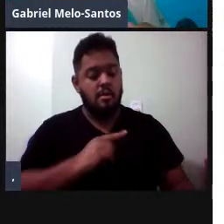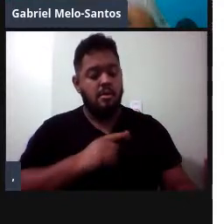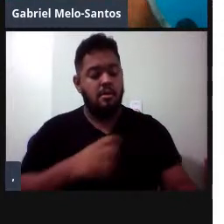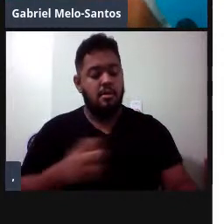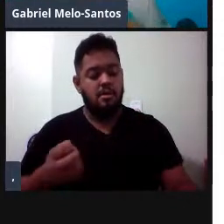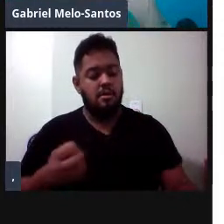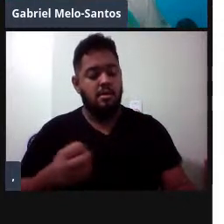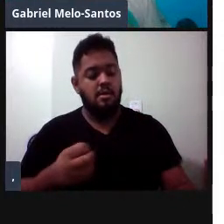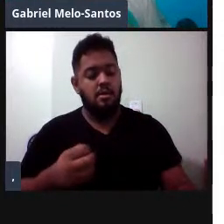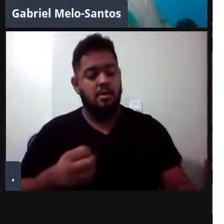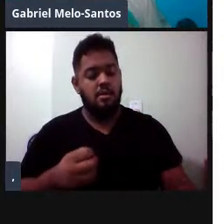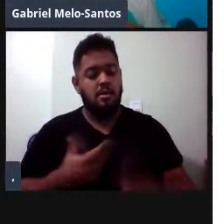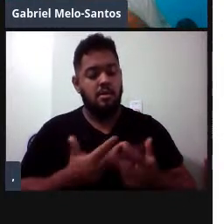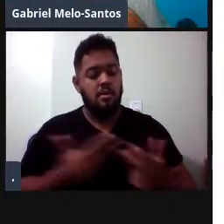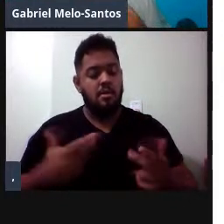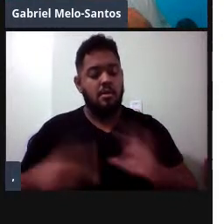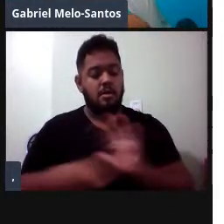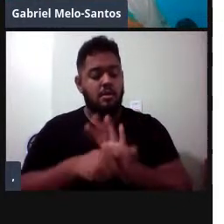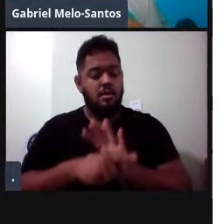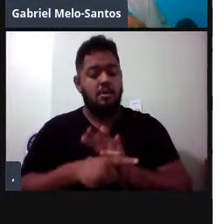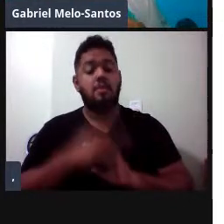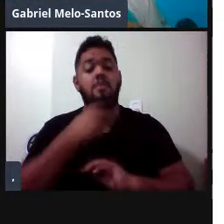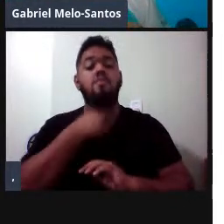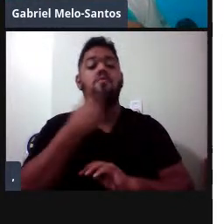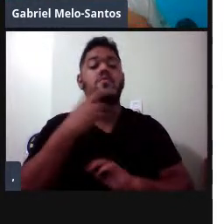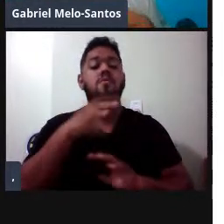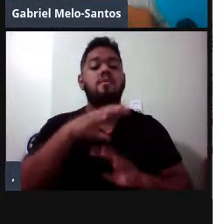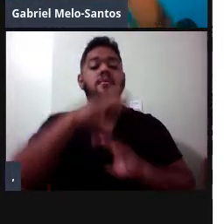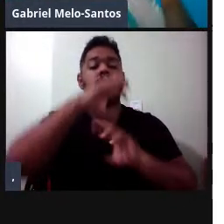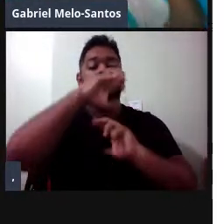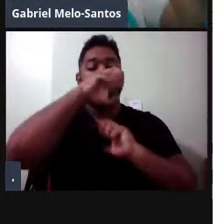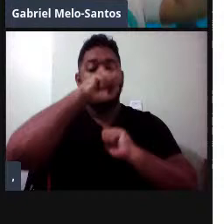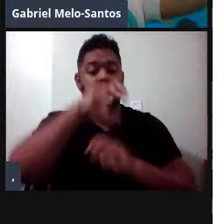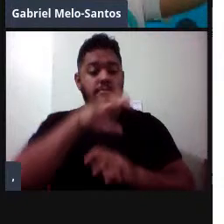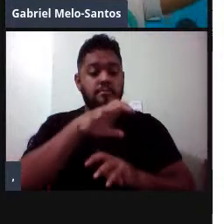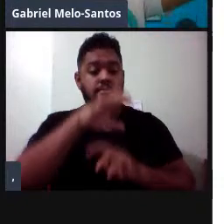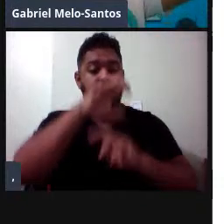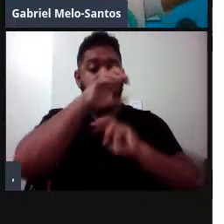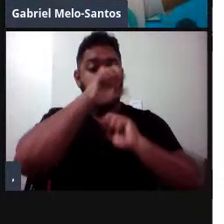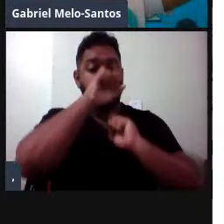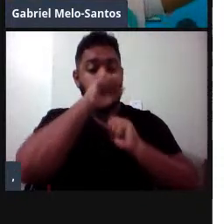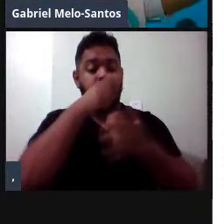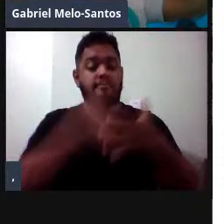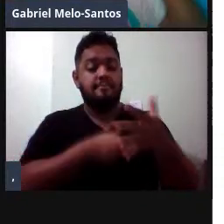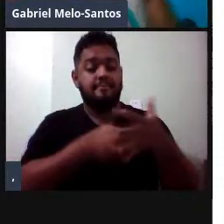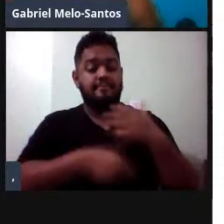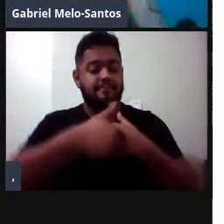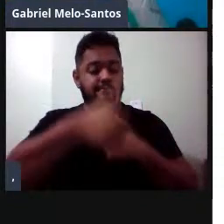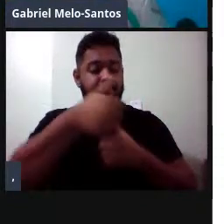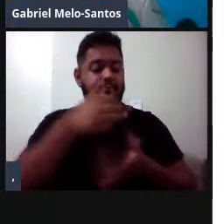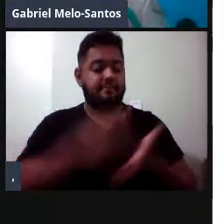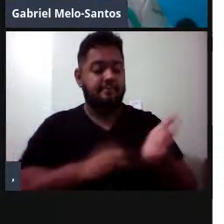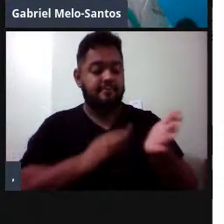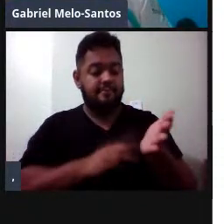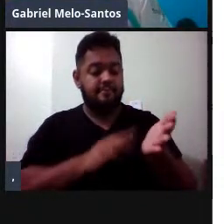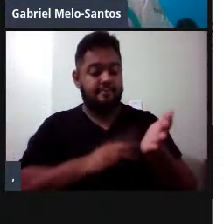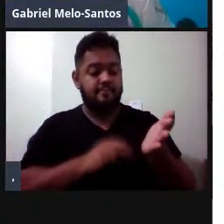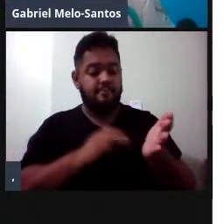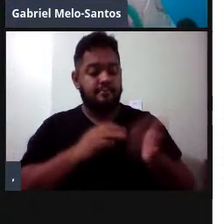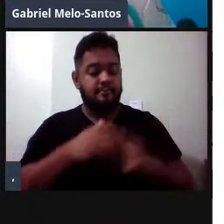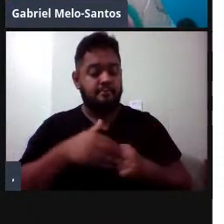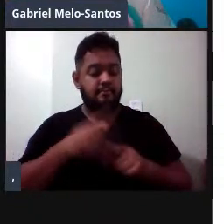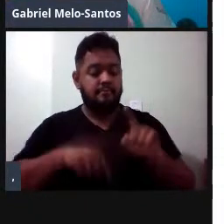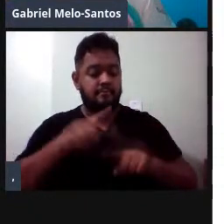da respiração para ver a microbiota desses animais, né? A gente está tentando melhorar o método para extrair melhor o material,